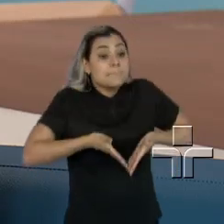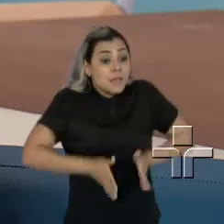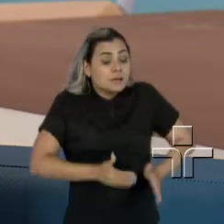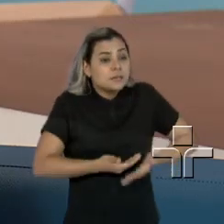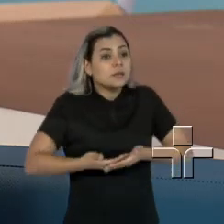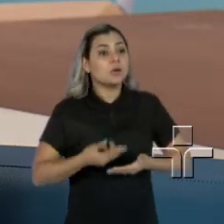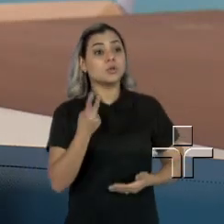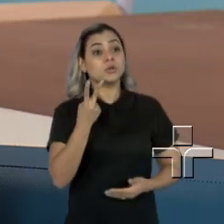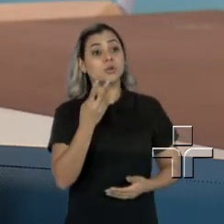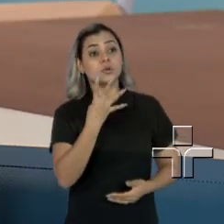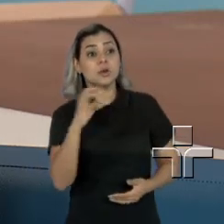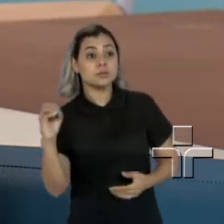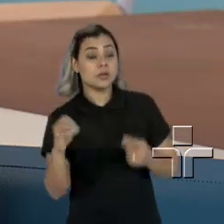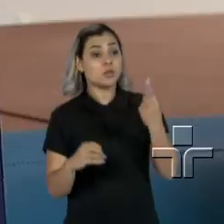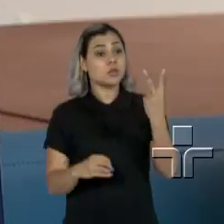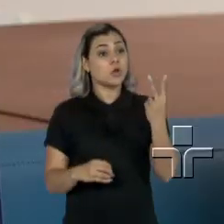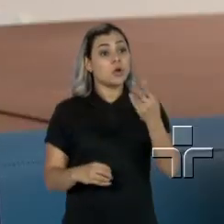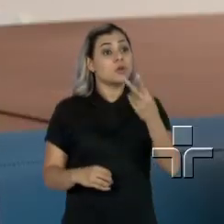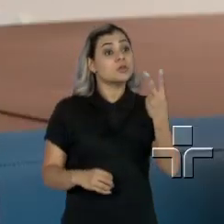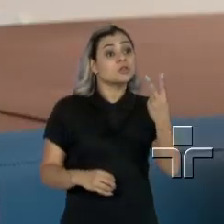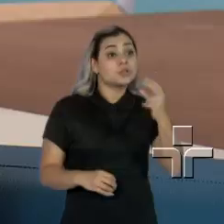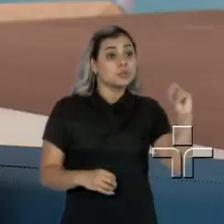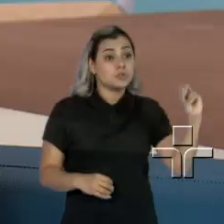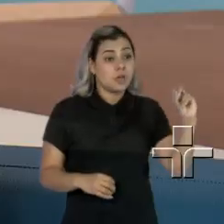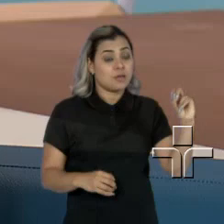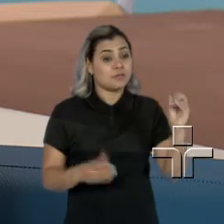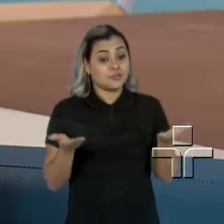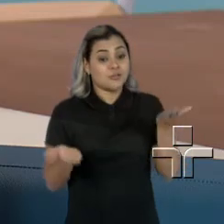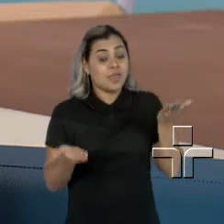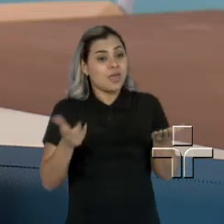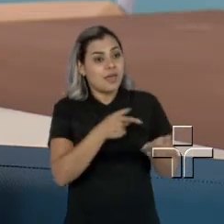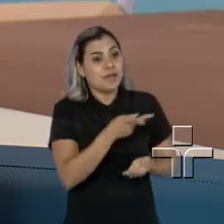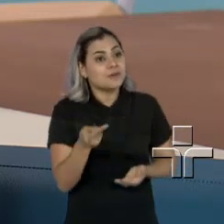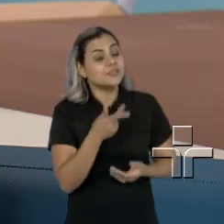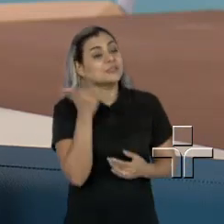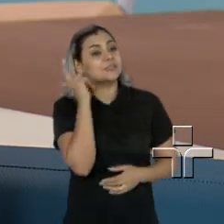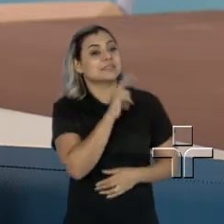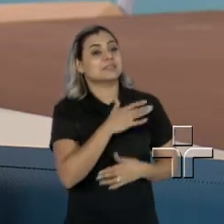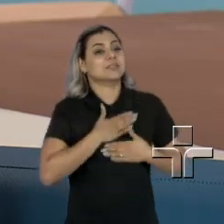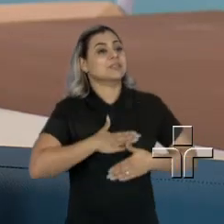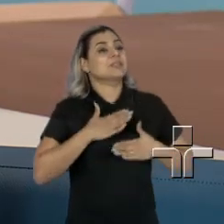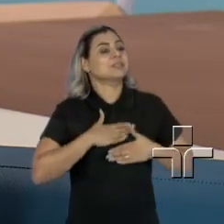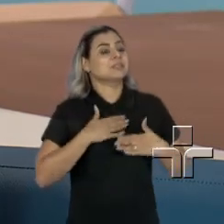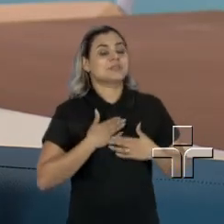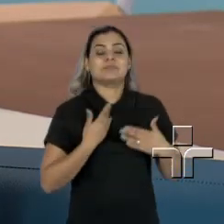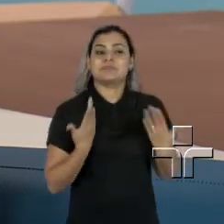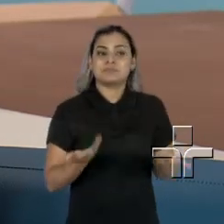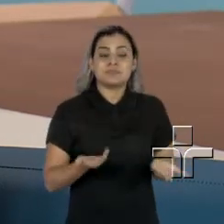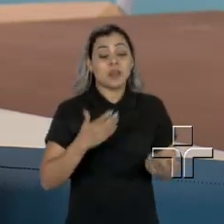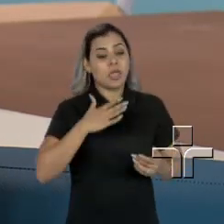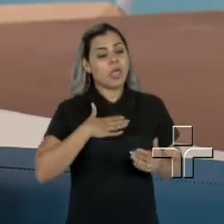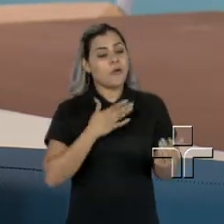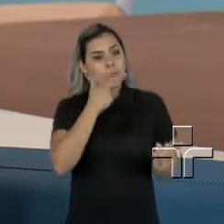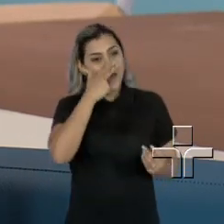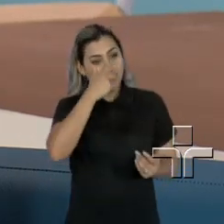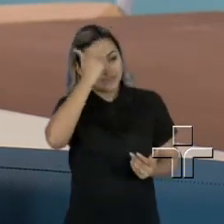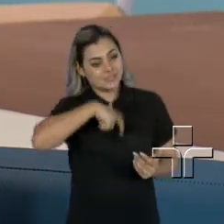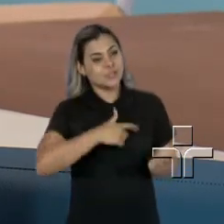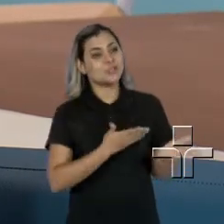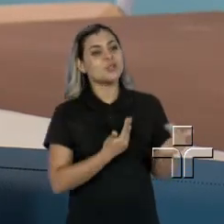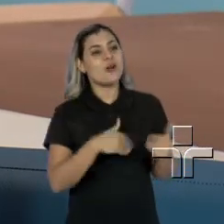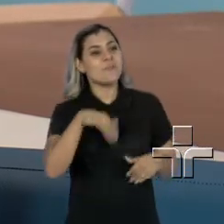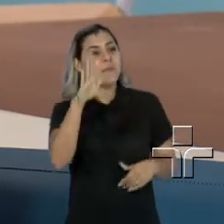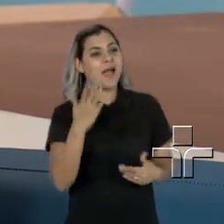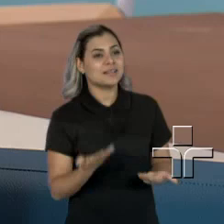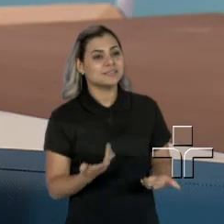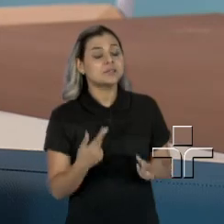e 2,200. Nasceram super bem. Super bem. Alegres, divertidos. Eu rejuvenesci, né? Em